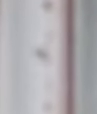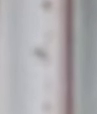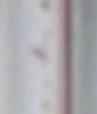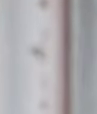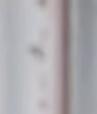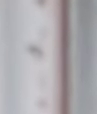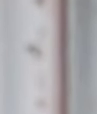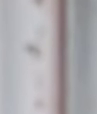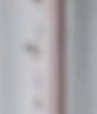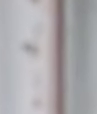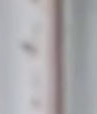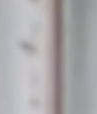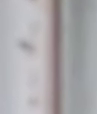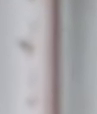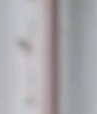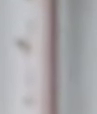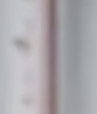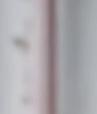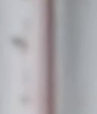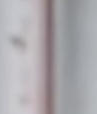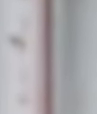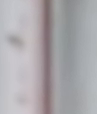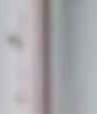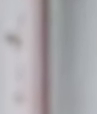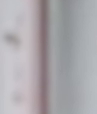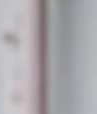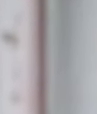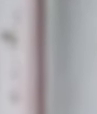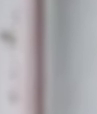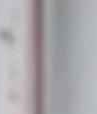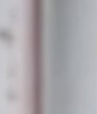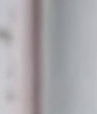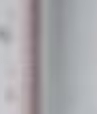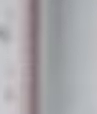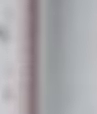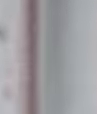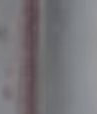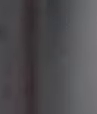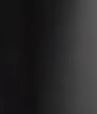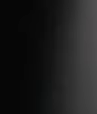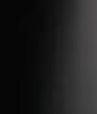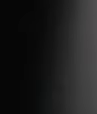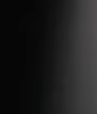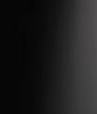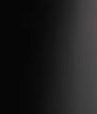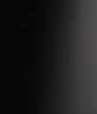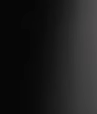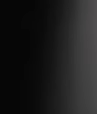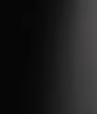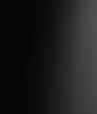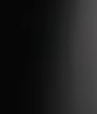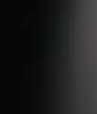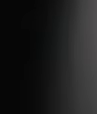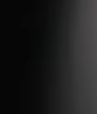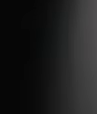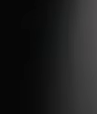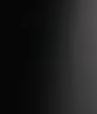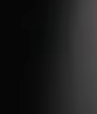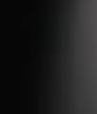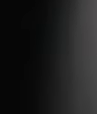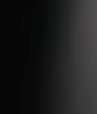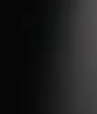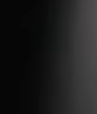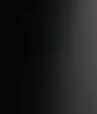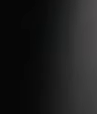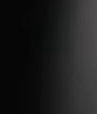depressão, acha que o fato de eu não estar trabalhando, de eu não estar estudando, de eu não ter ânimo, não é uma questão causada